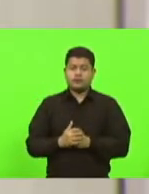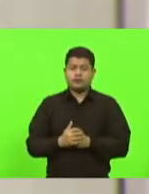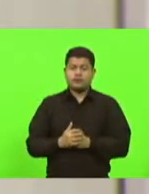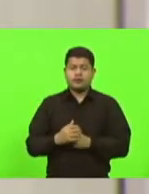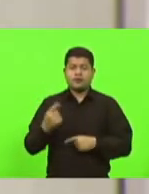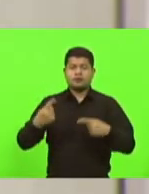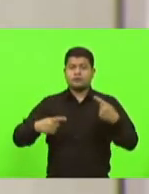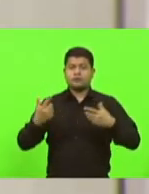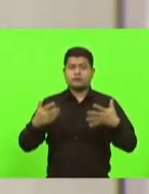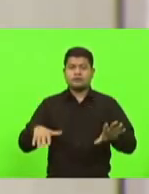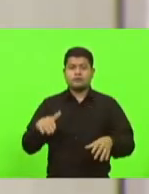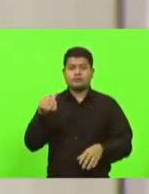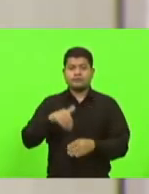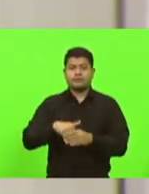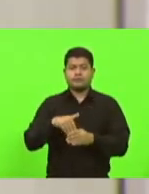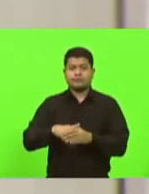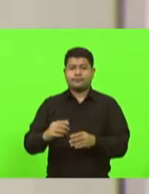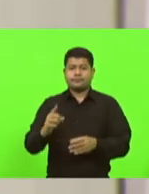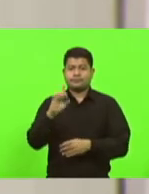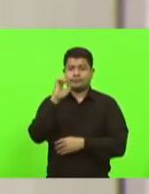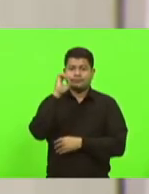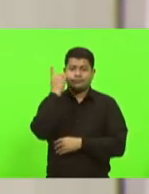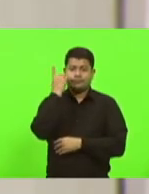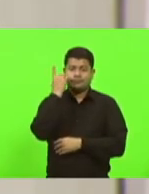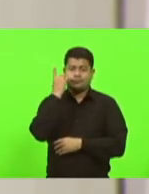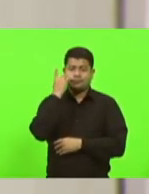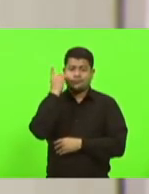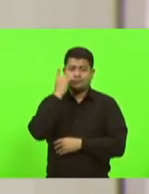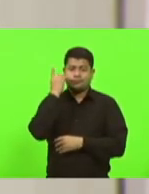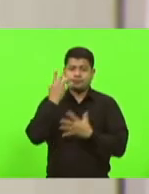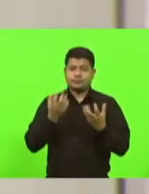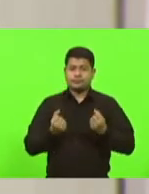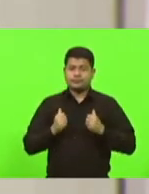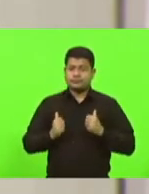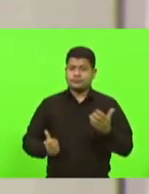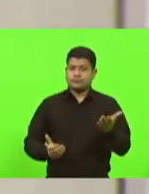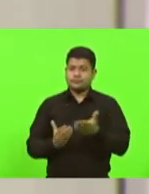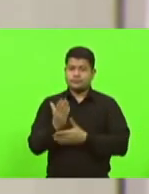Não havendo quem queira discutir, em votação. Aprovado.